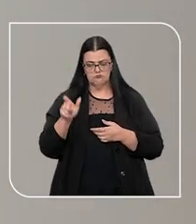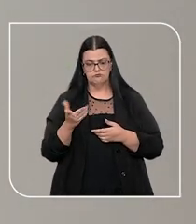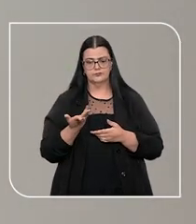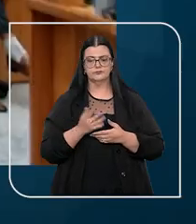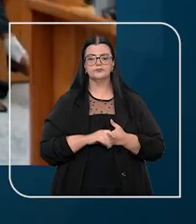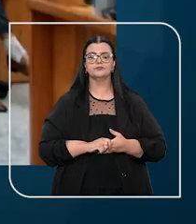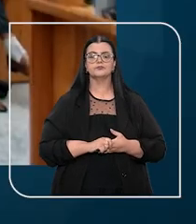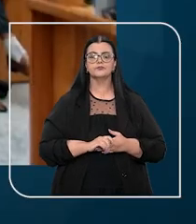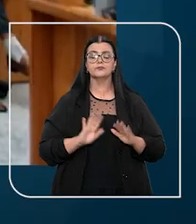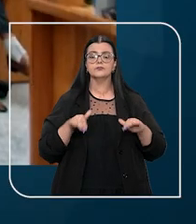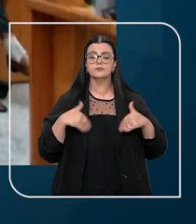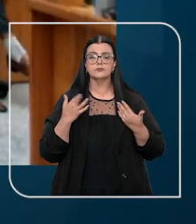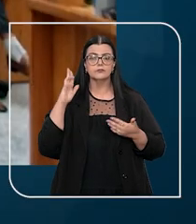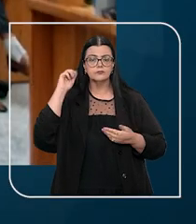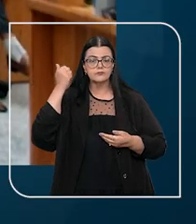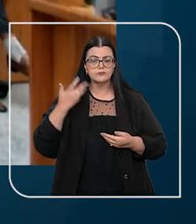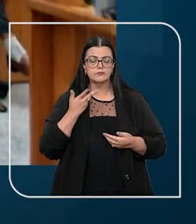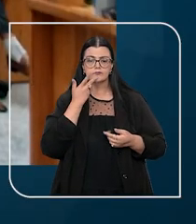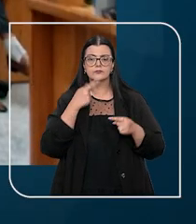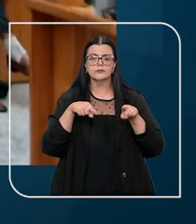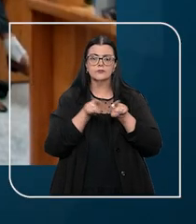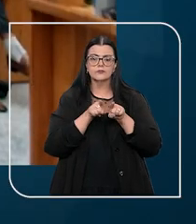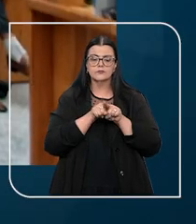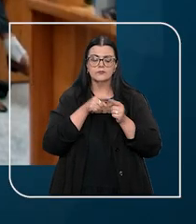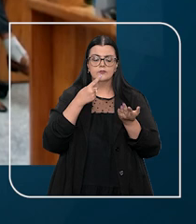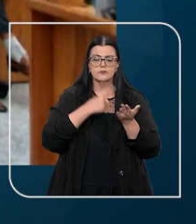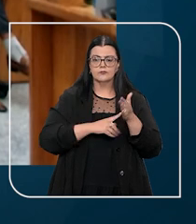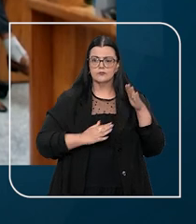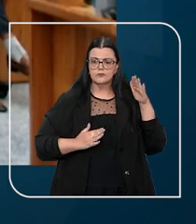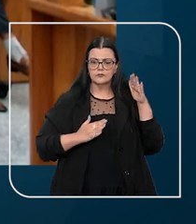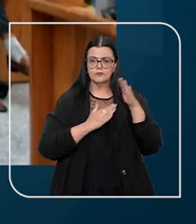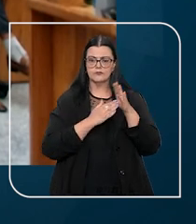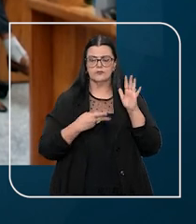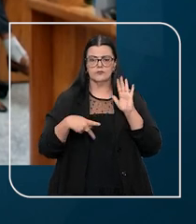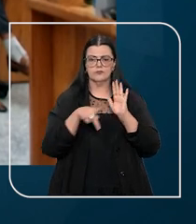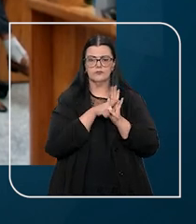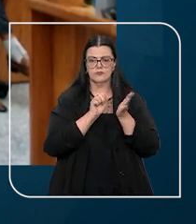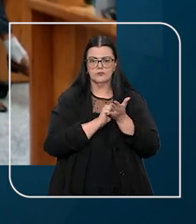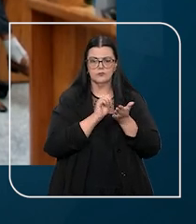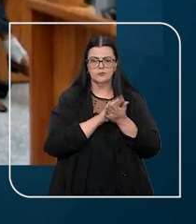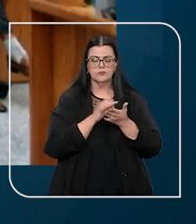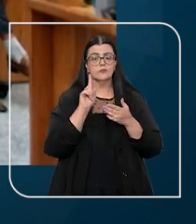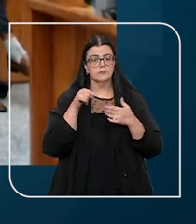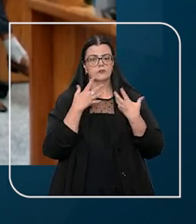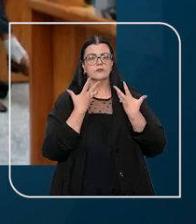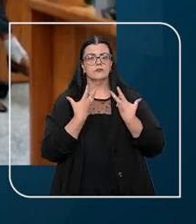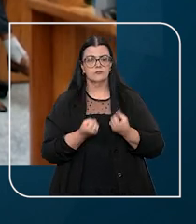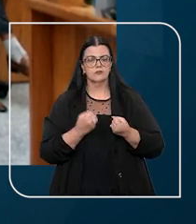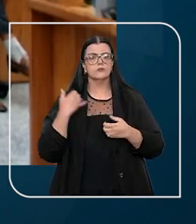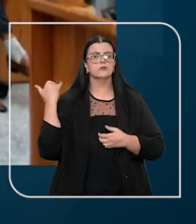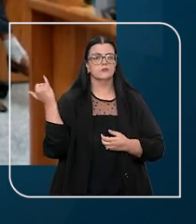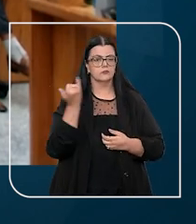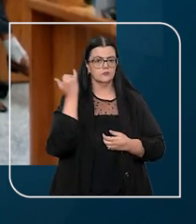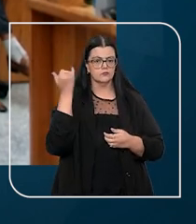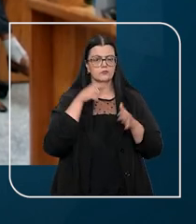consumidora. Ainda assim, o relator ressaltou que a data de vencimento do título é considerada essencial